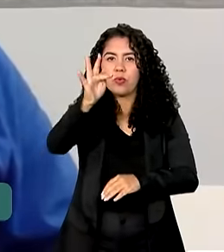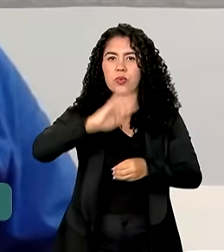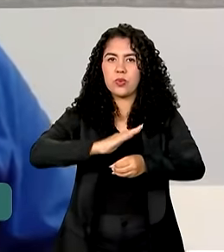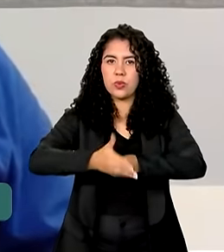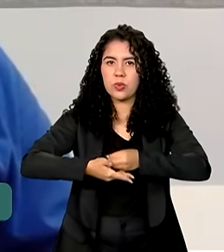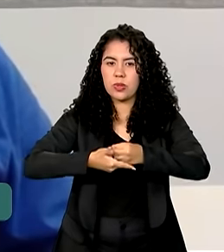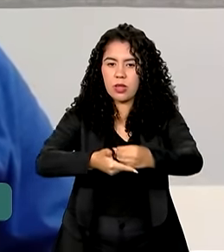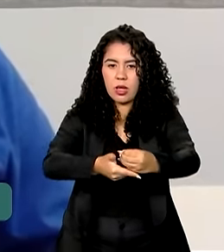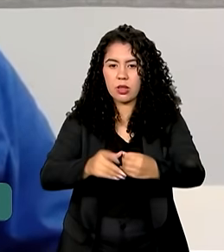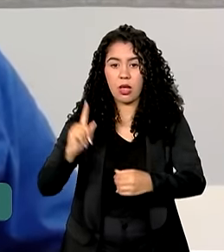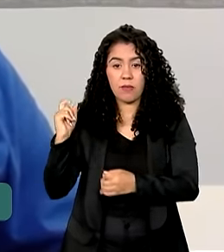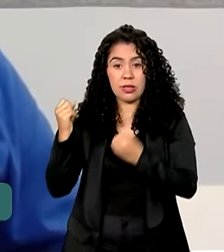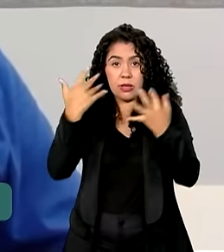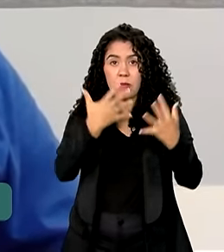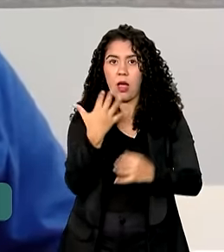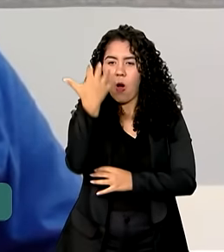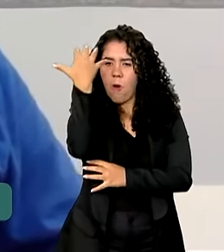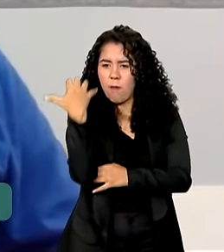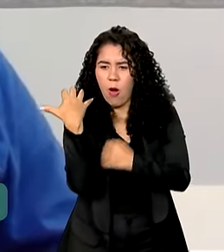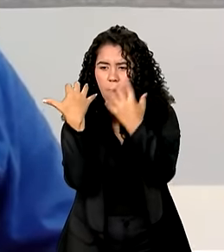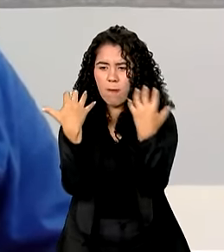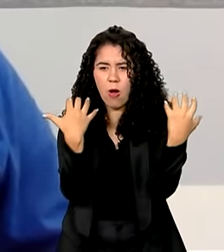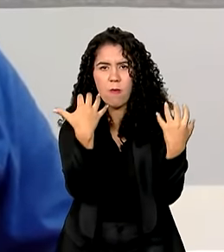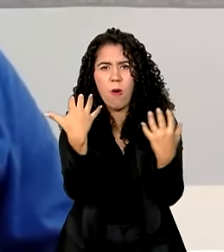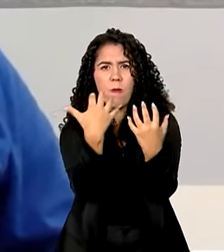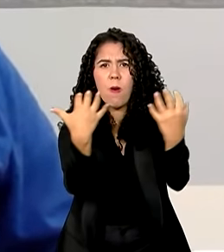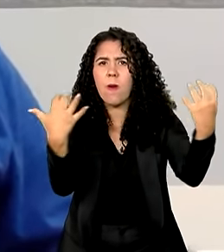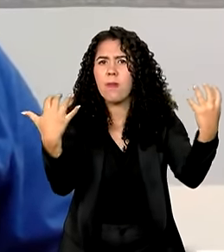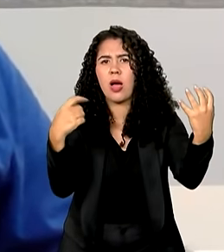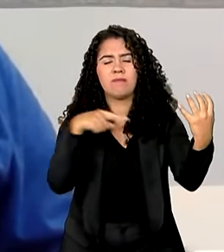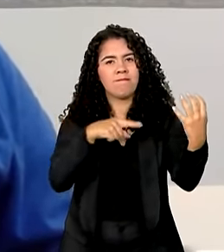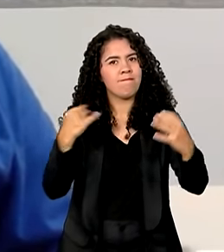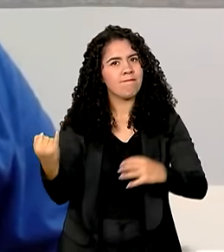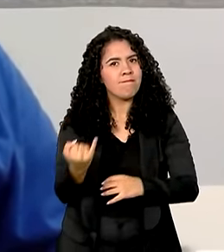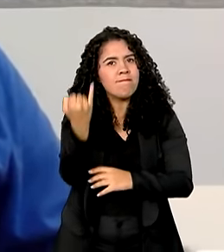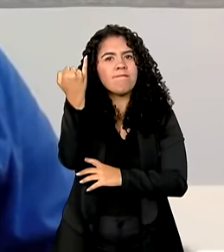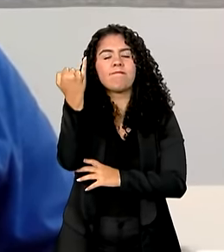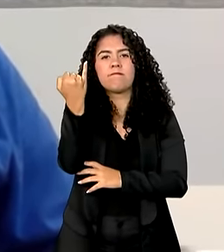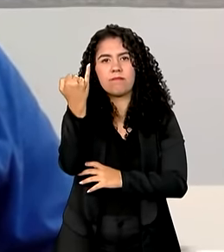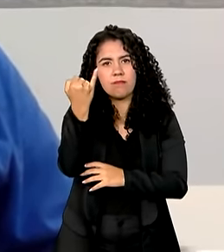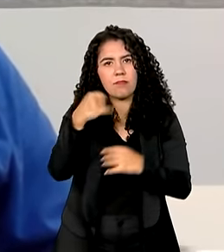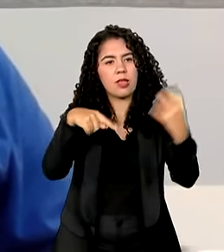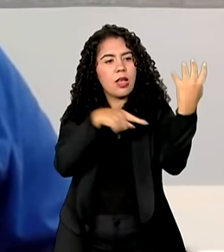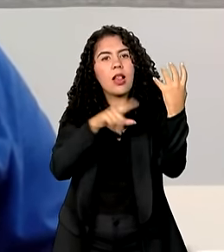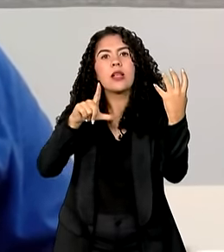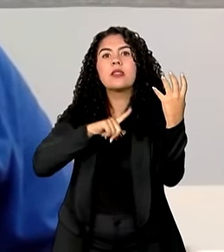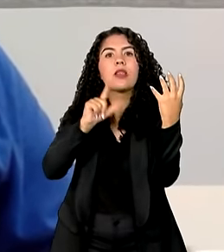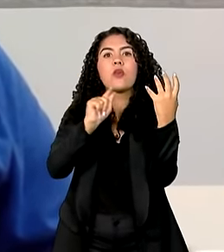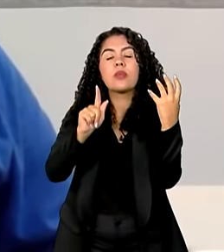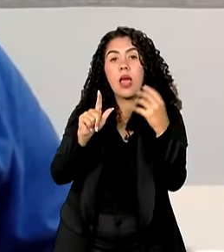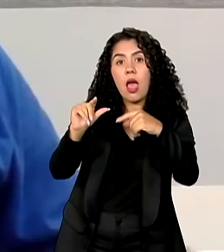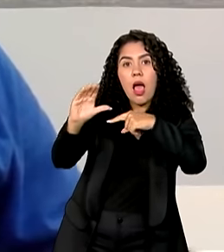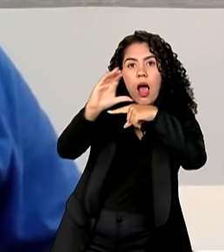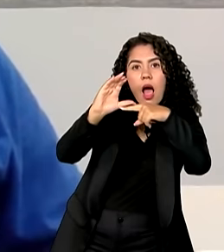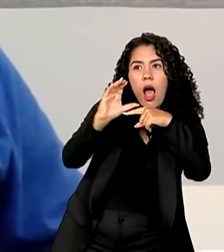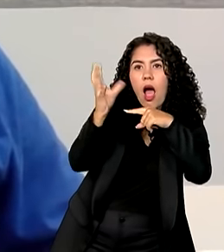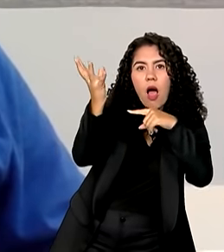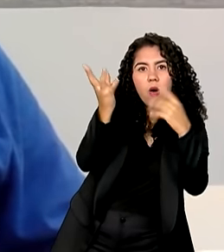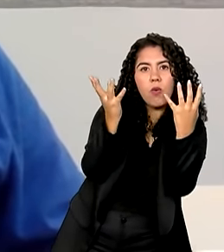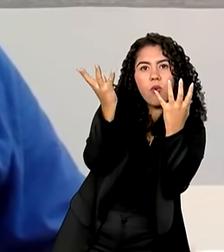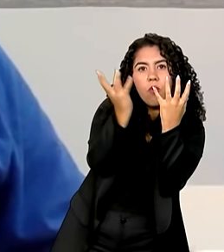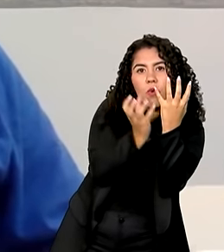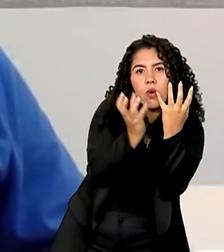A floresta em pé é mais preciosa do que a floresta abatida. A floresta em pé sequestra o gás carbônico que vem